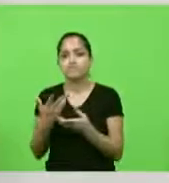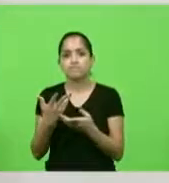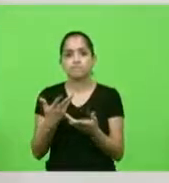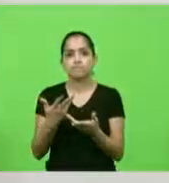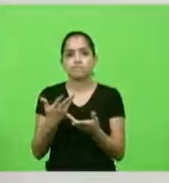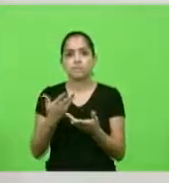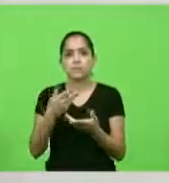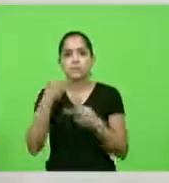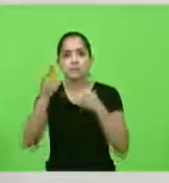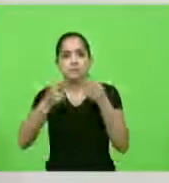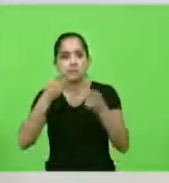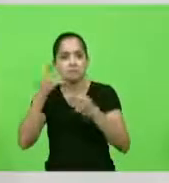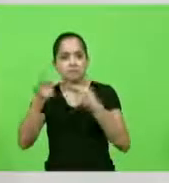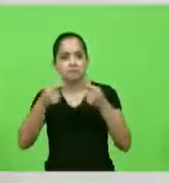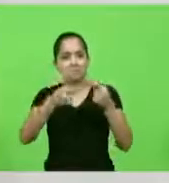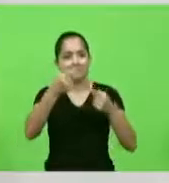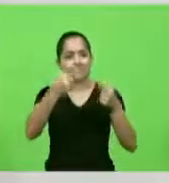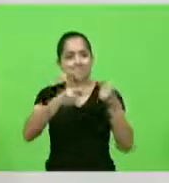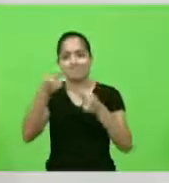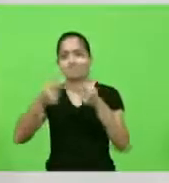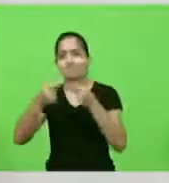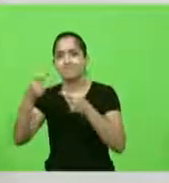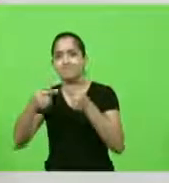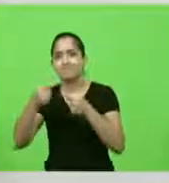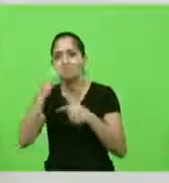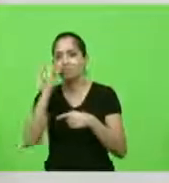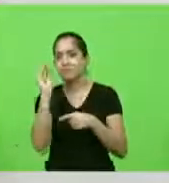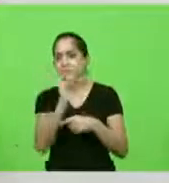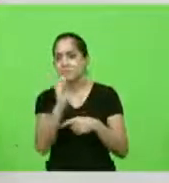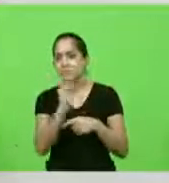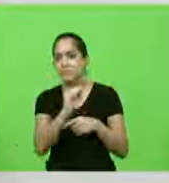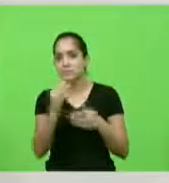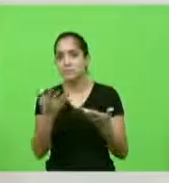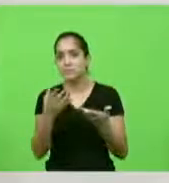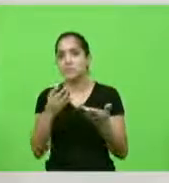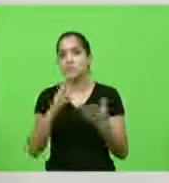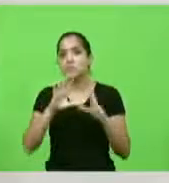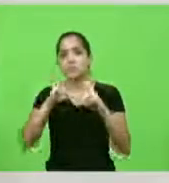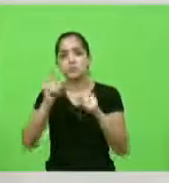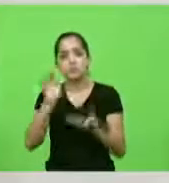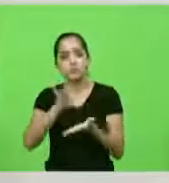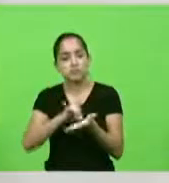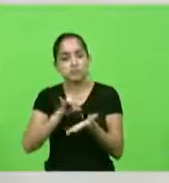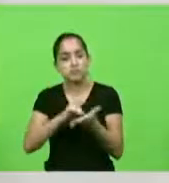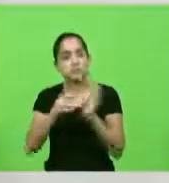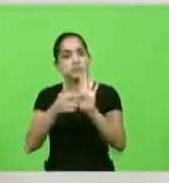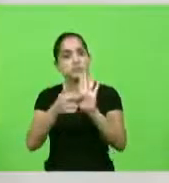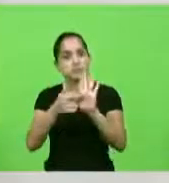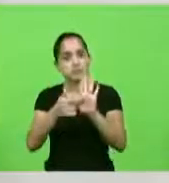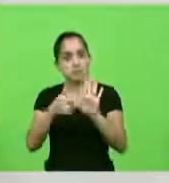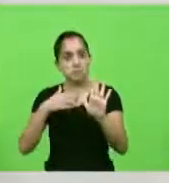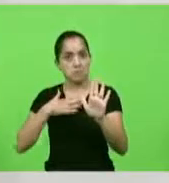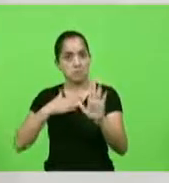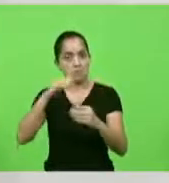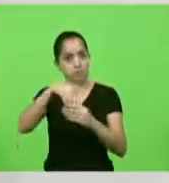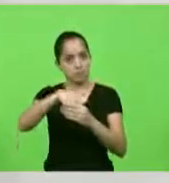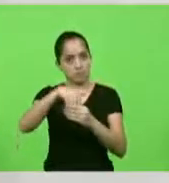falaciosa coerência ignorar todos esses fatos supervinientes em meu voto